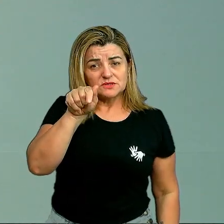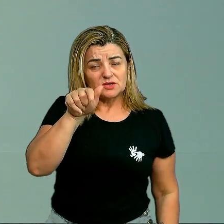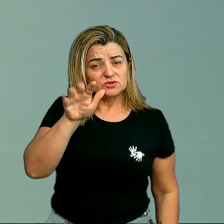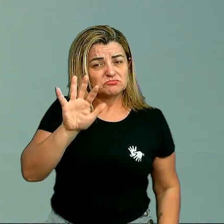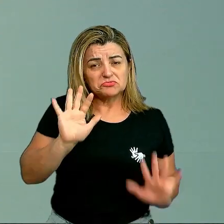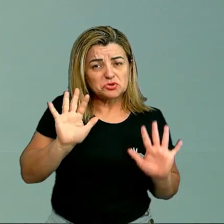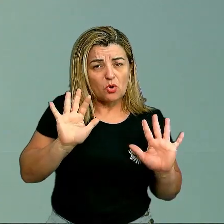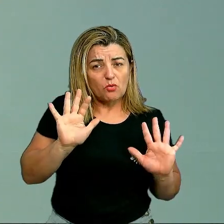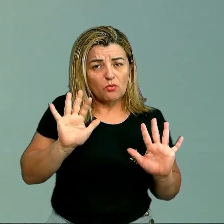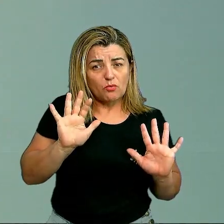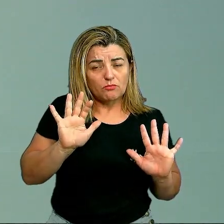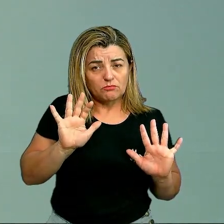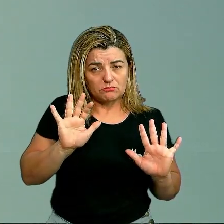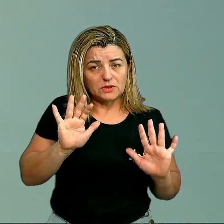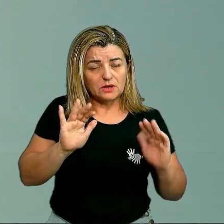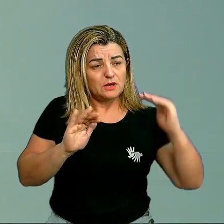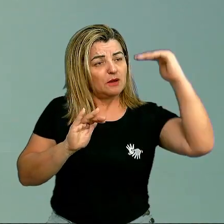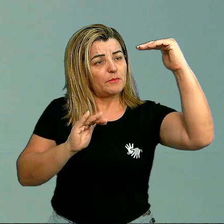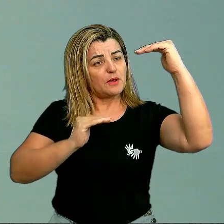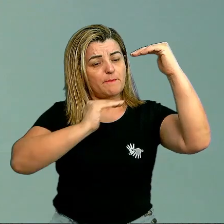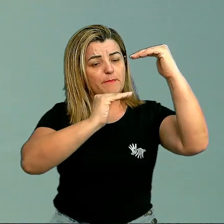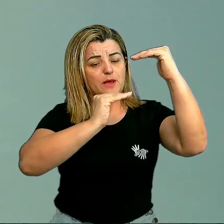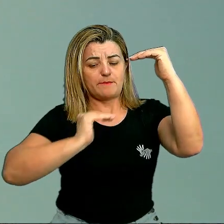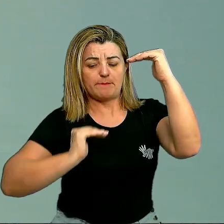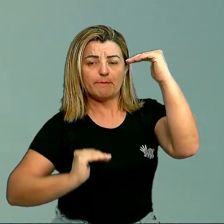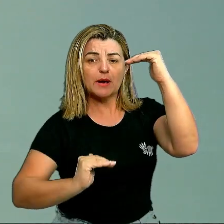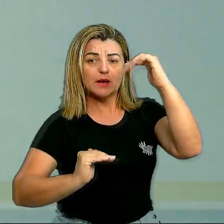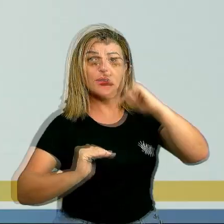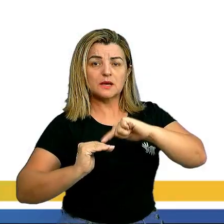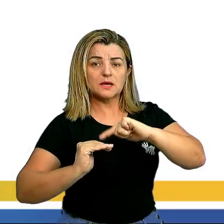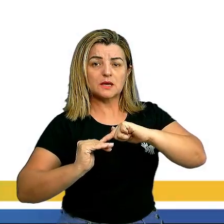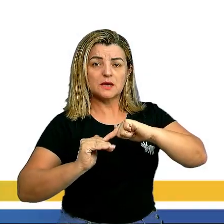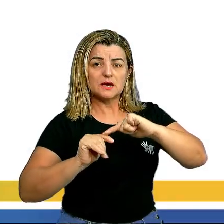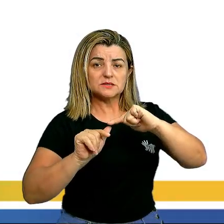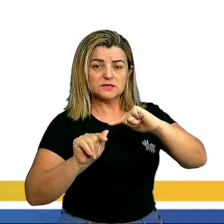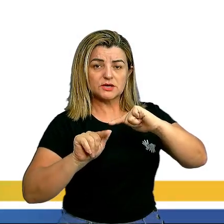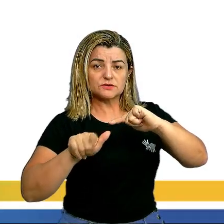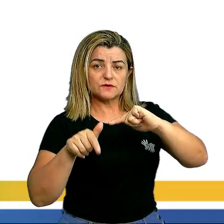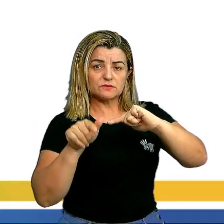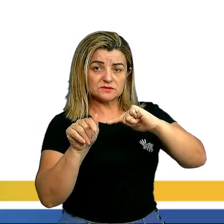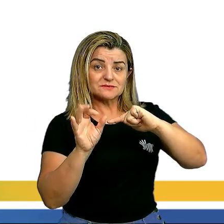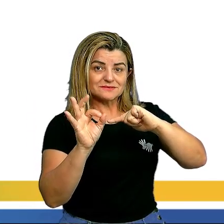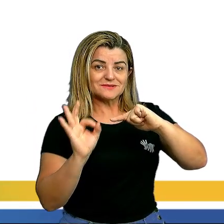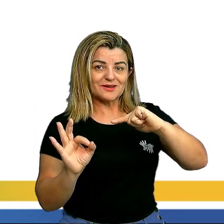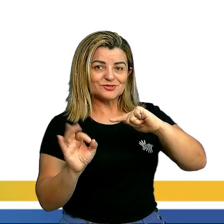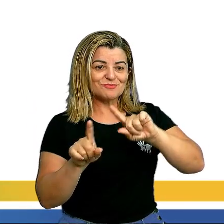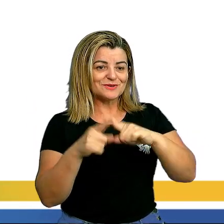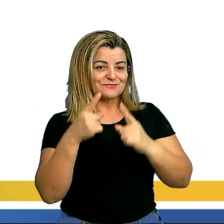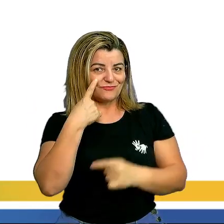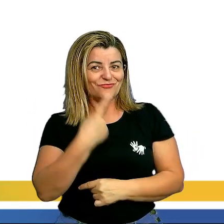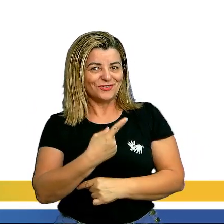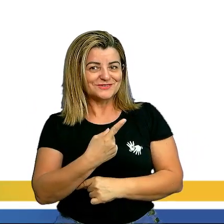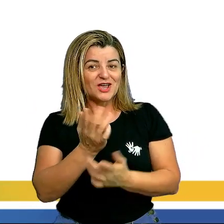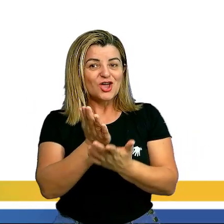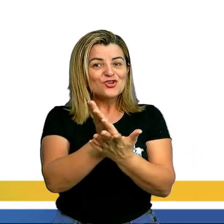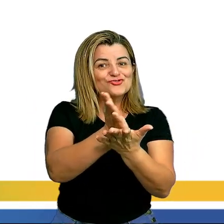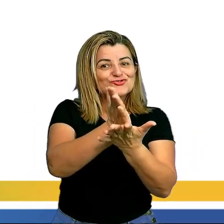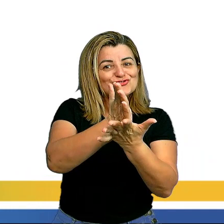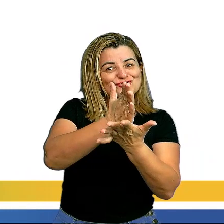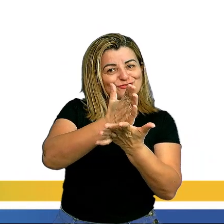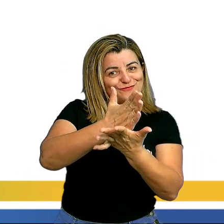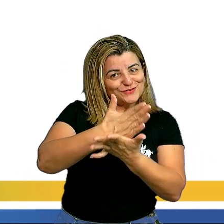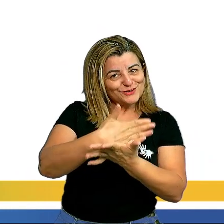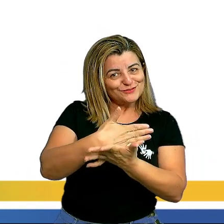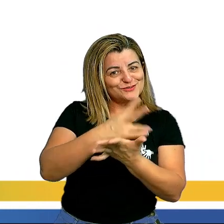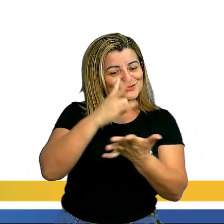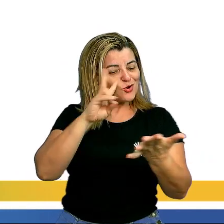Não é isso? 7,7. Então ele fica tranquilo. Mas ele bem dividido, a gente tem que olhar